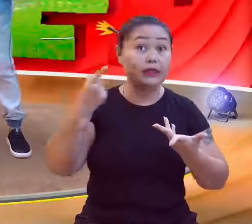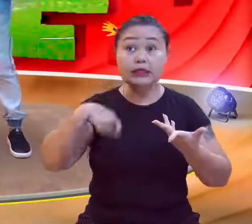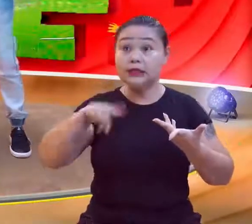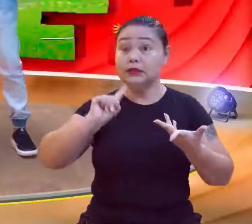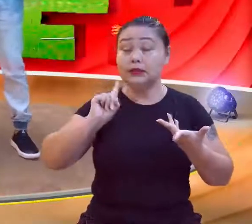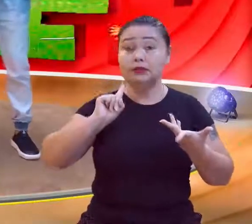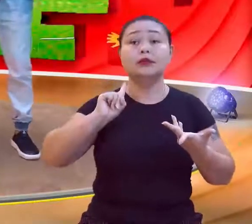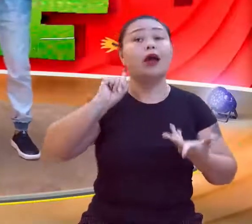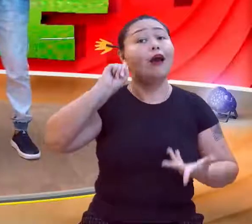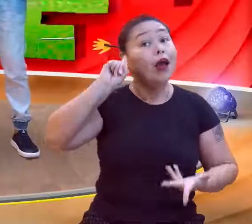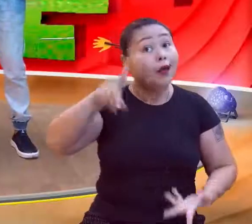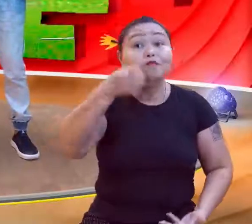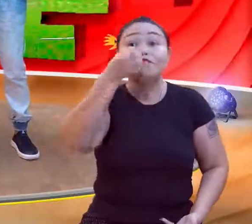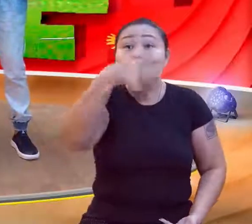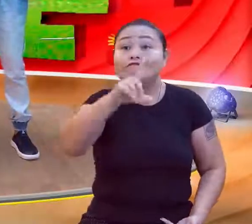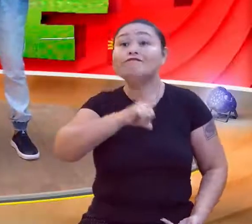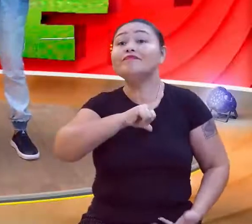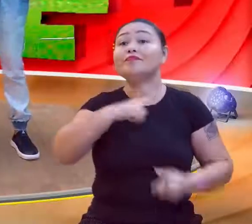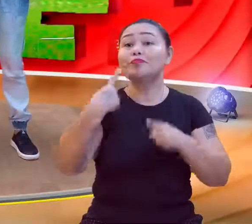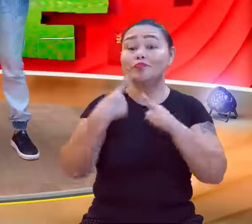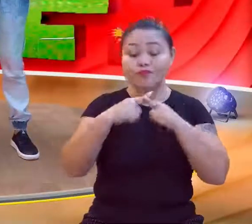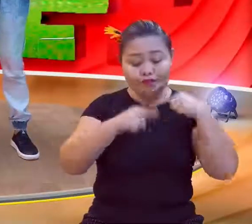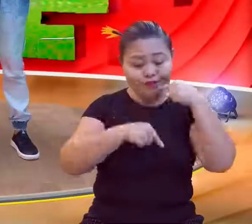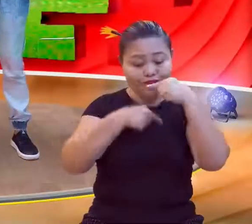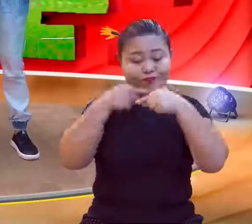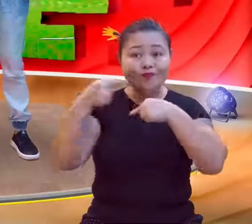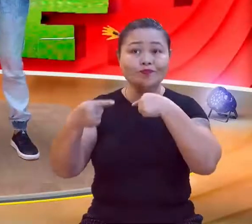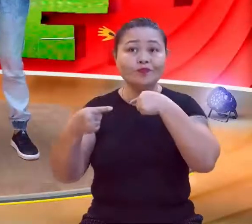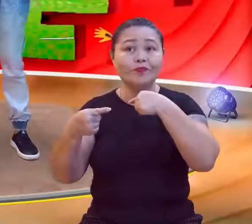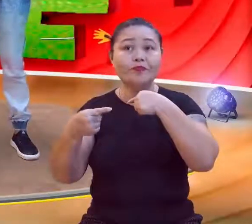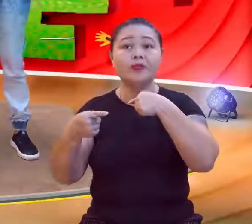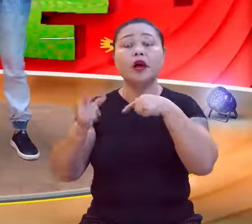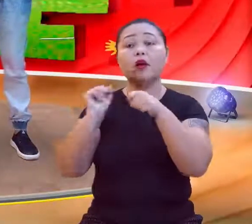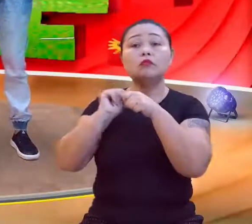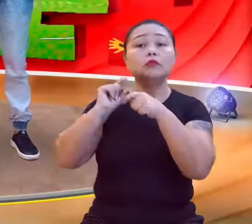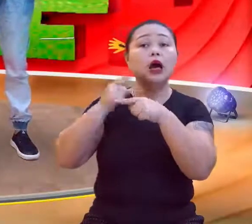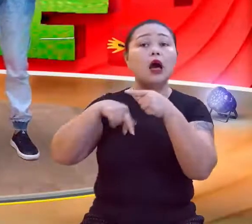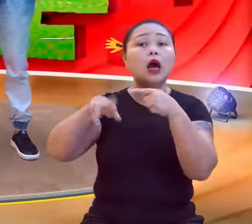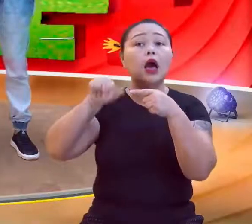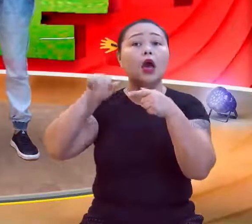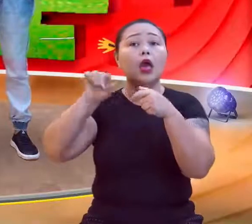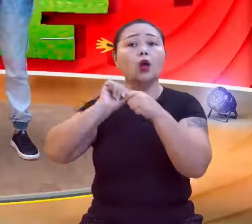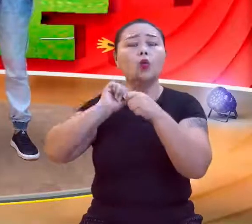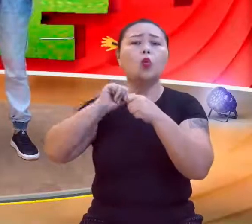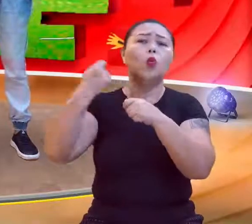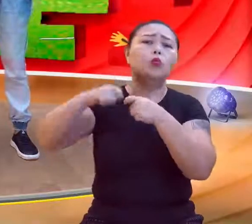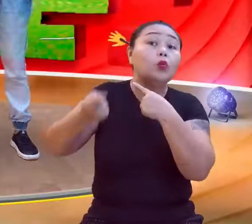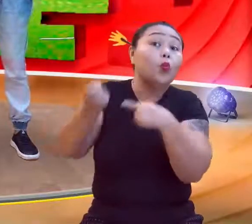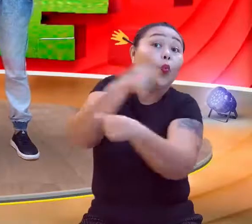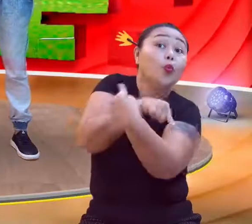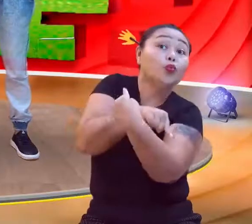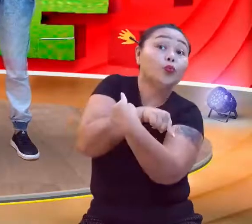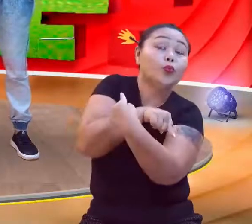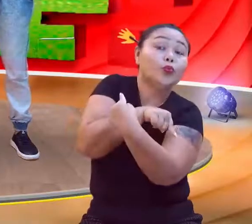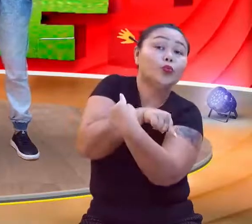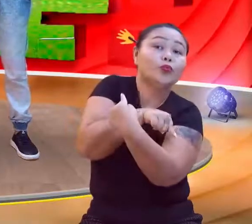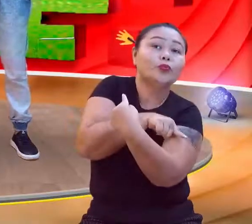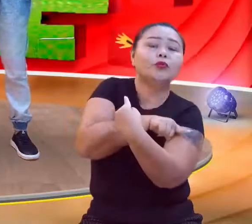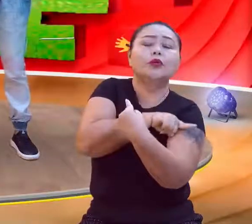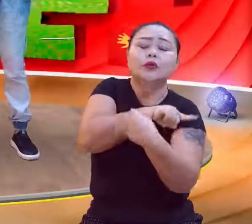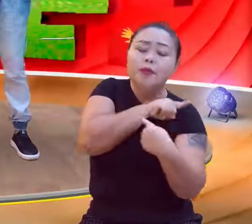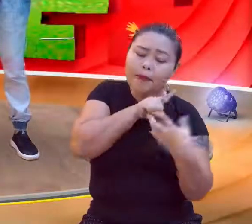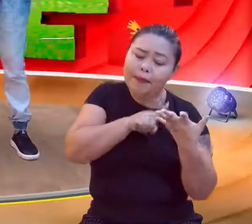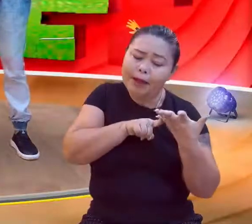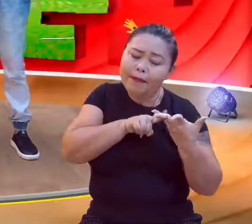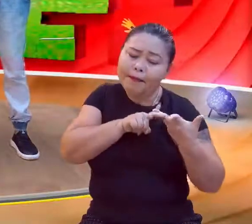vantagem da sequência e recorrência. Na recorrência, eu preciso do outro. Então, eu tenho que ir achando de um por